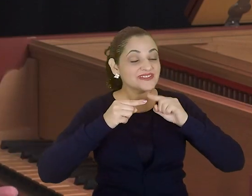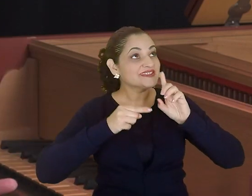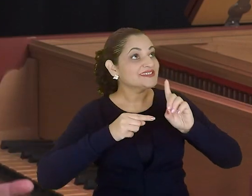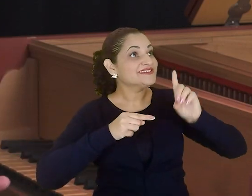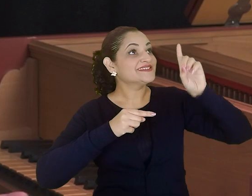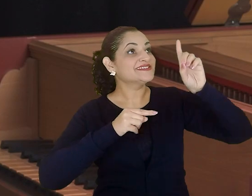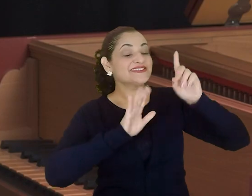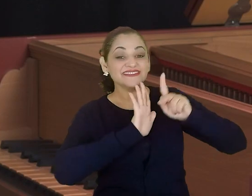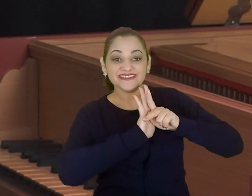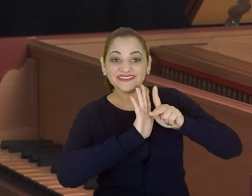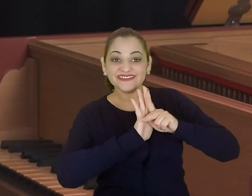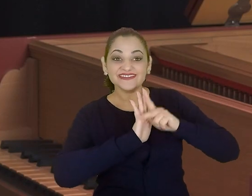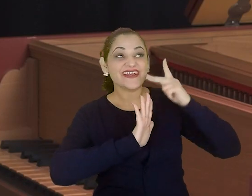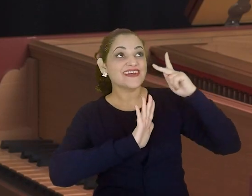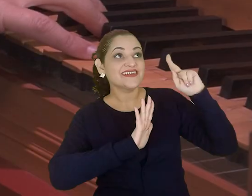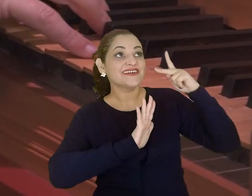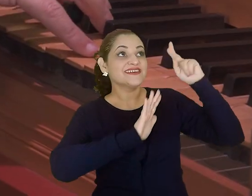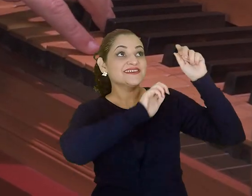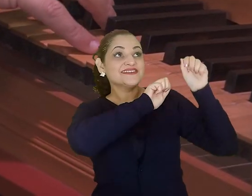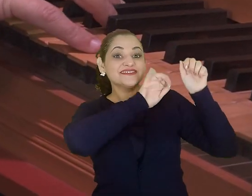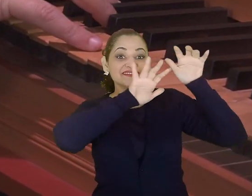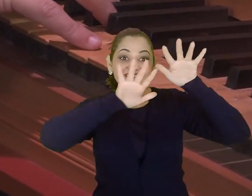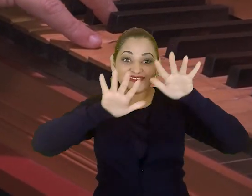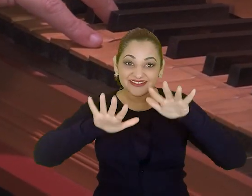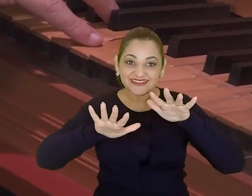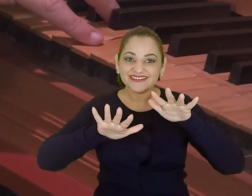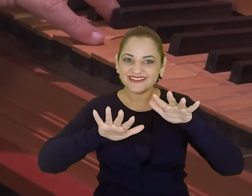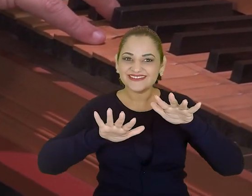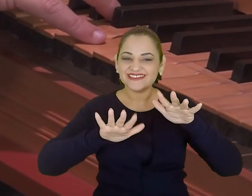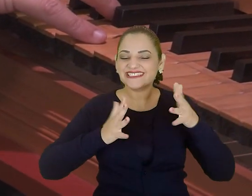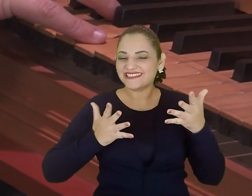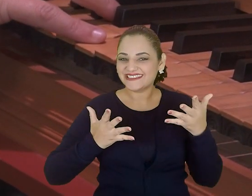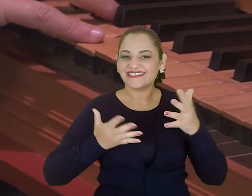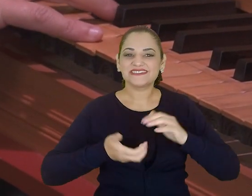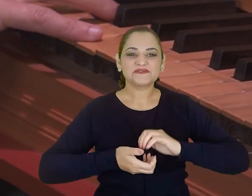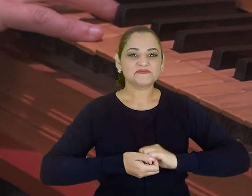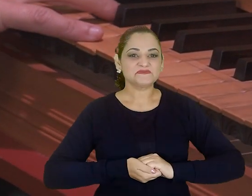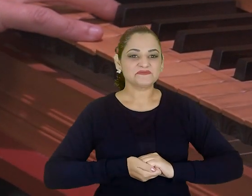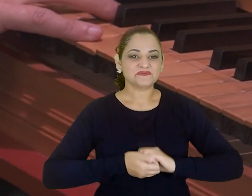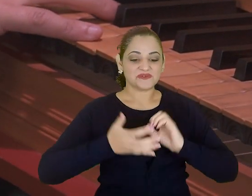divina, com proporções divinas. Então, o acorde